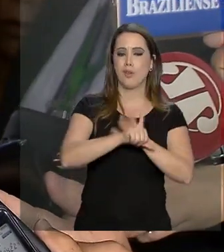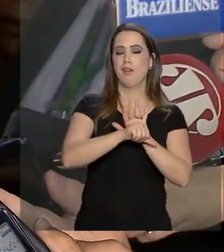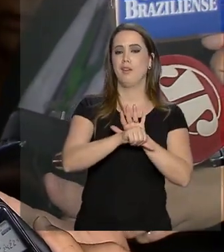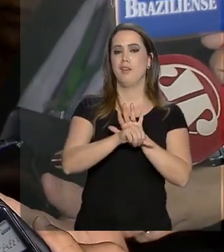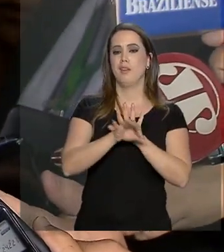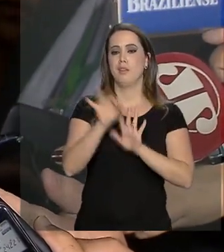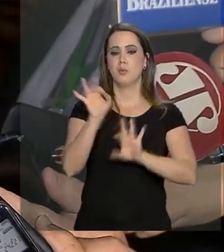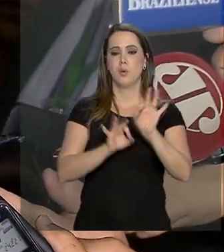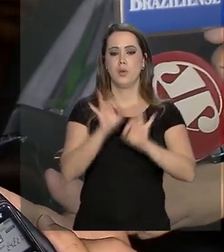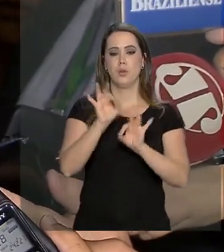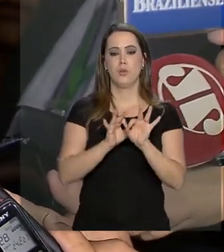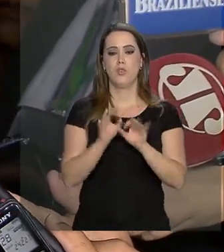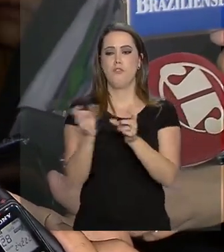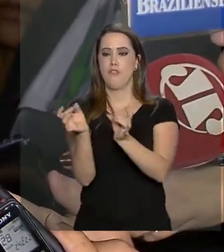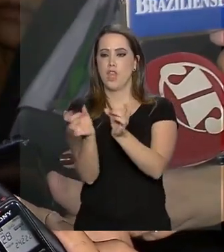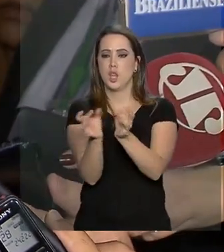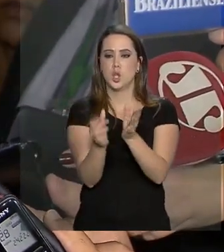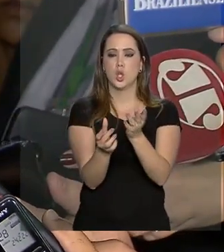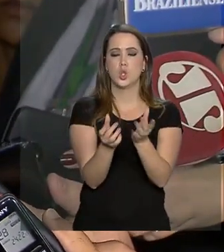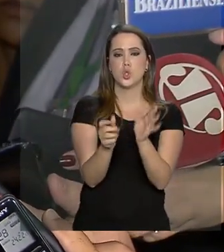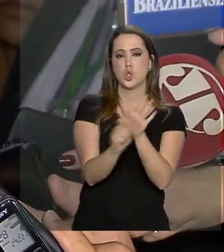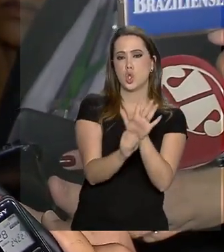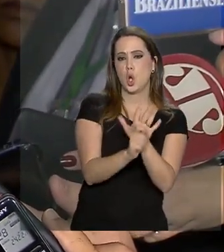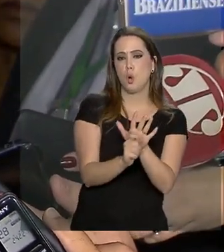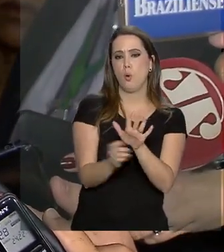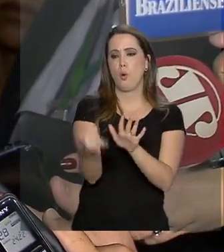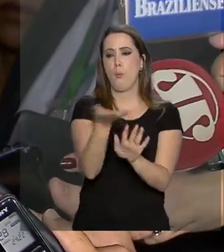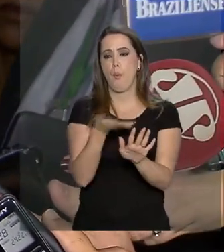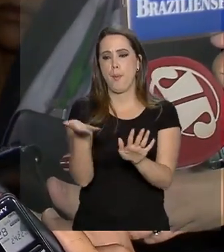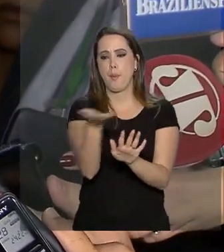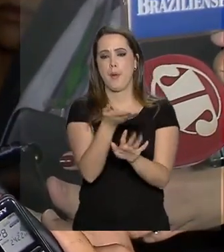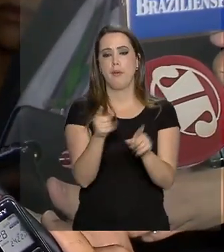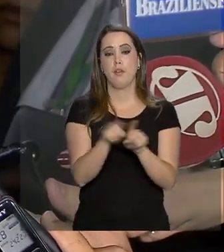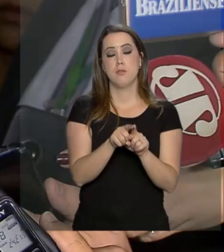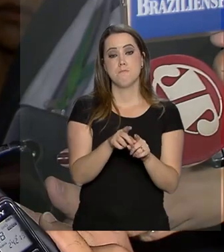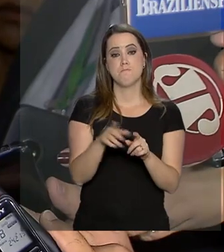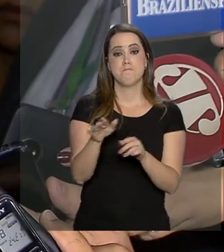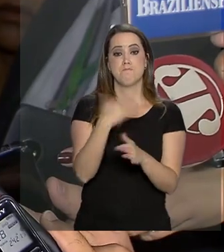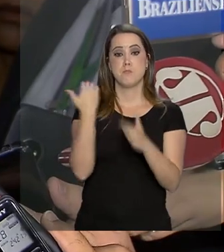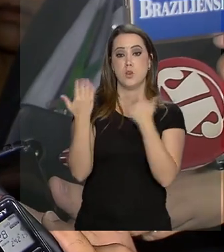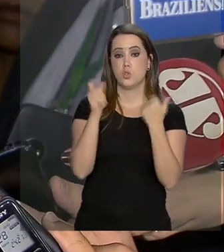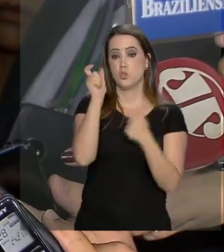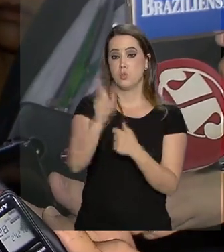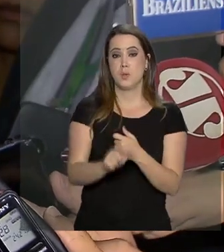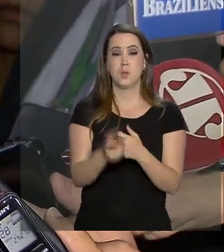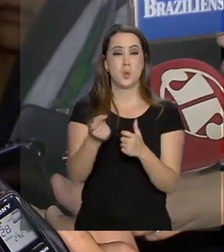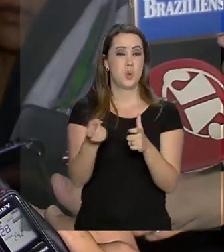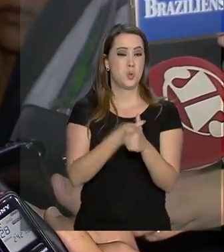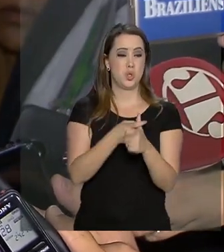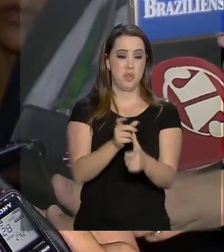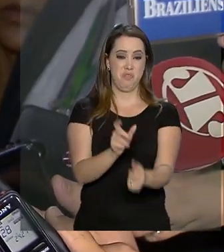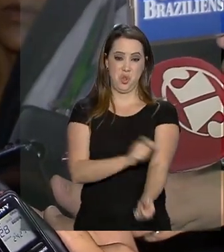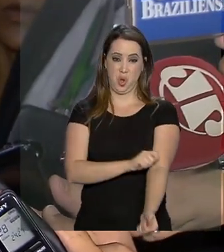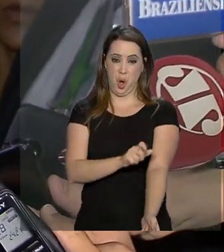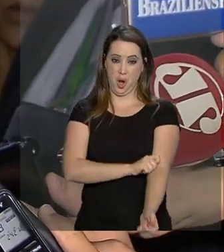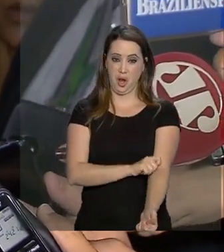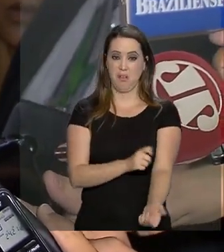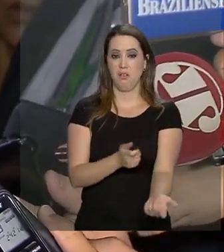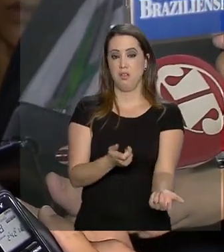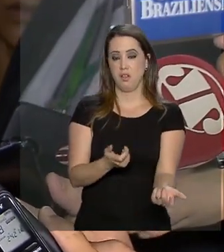disputas de tráfico, assassinatos de dependentes químicos que não conseguem honrar suas dívidas.